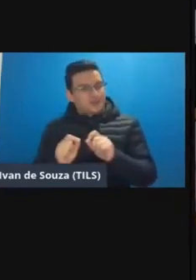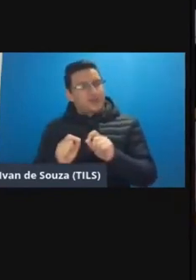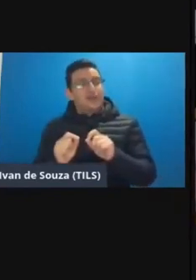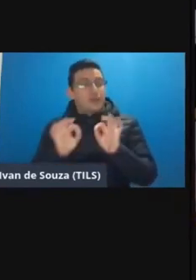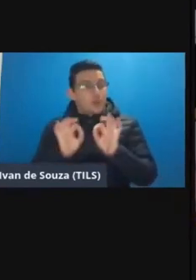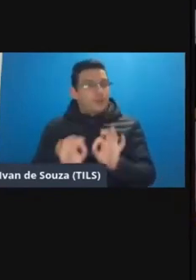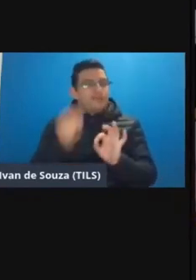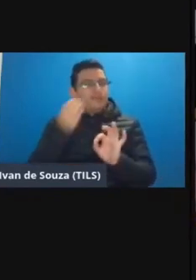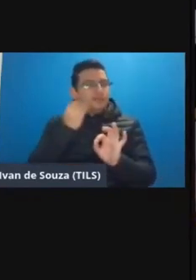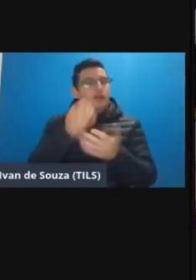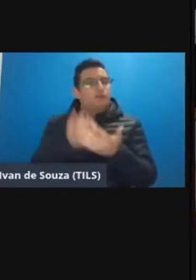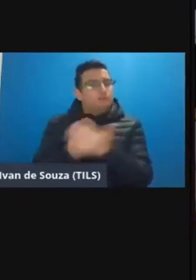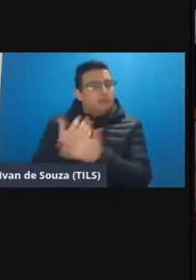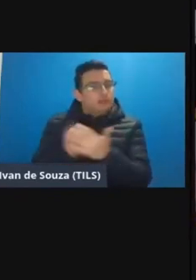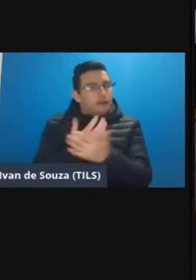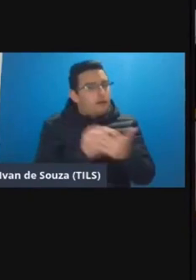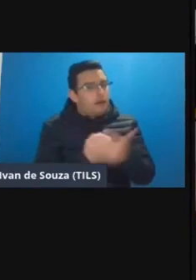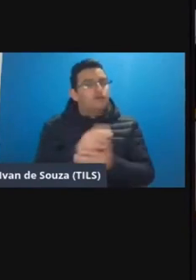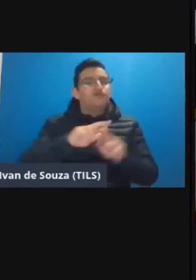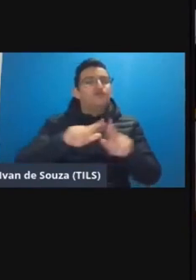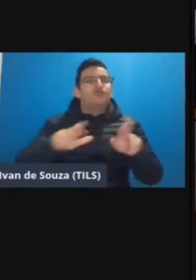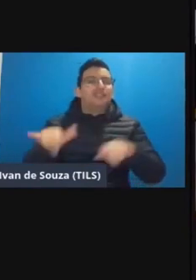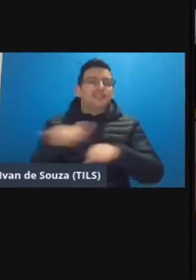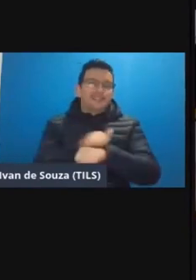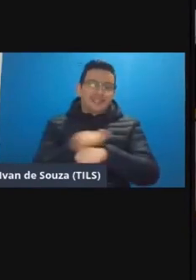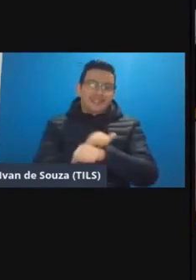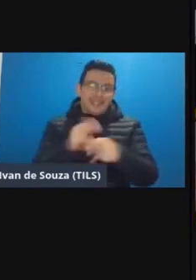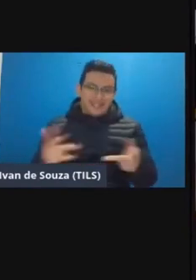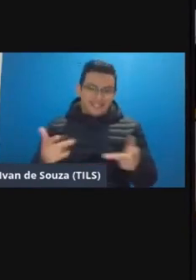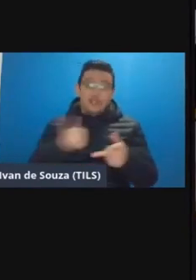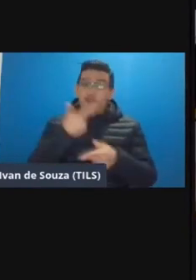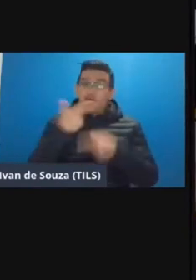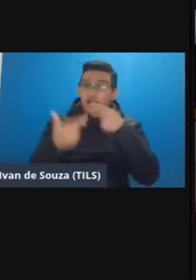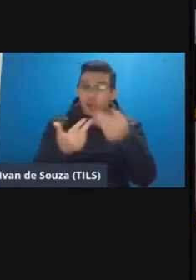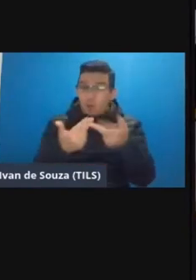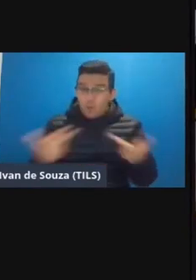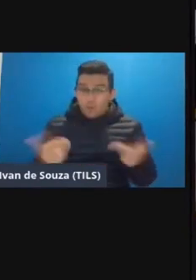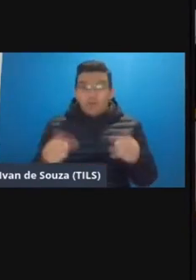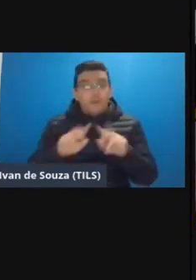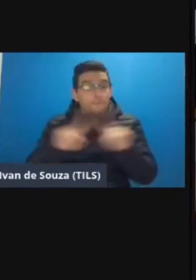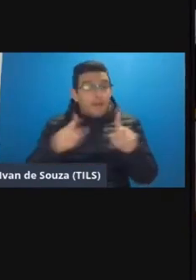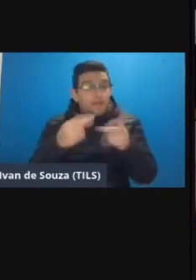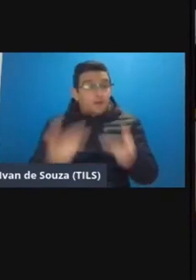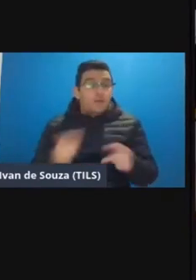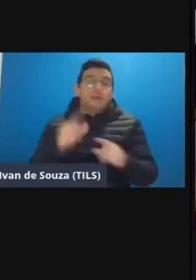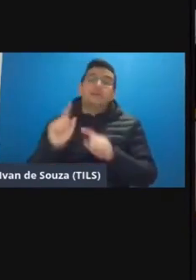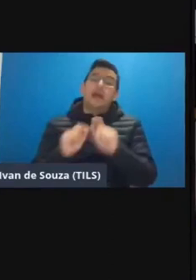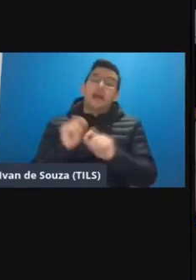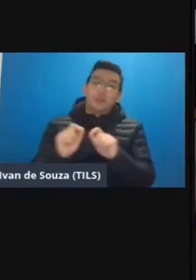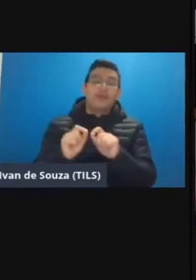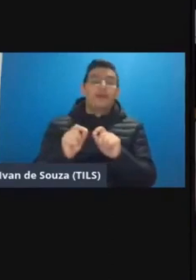desbravando e criando diferentes estratégias eu vou citar algumas aqui mas acho que uma delas foi